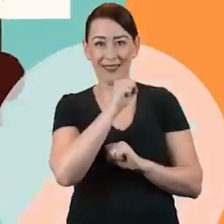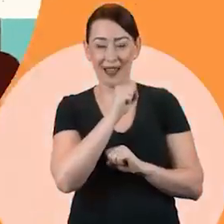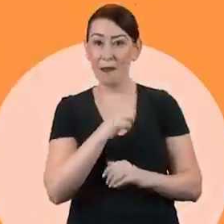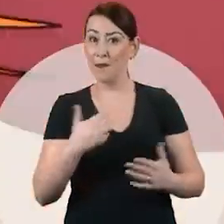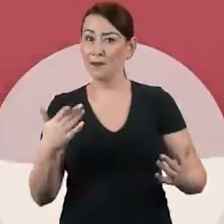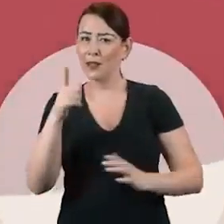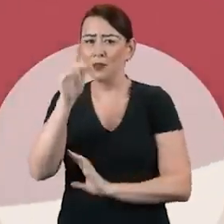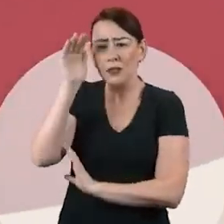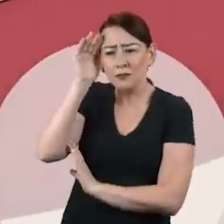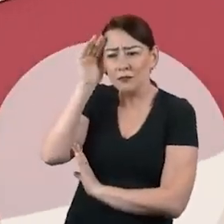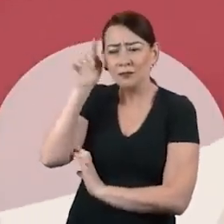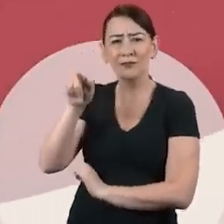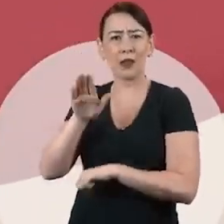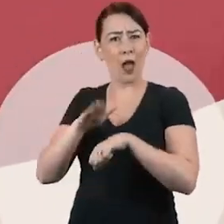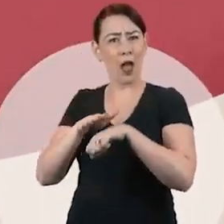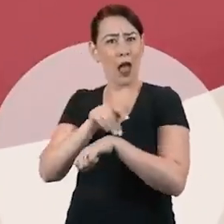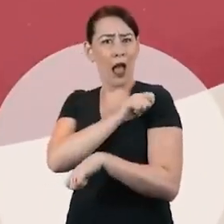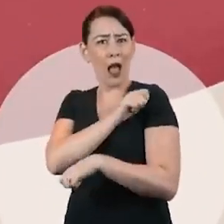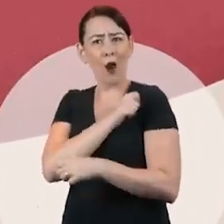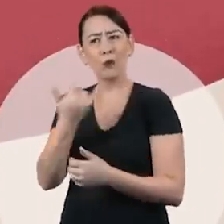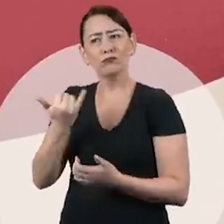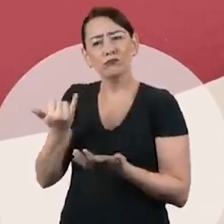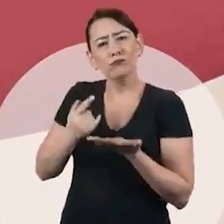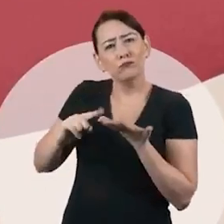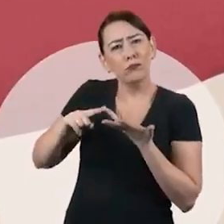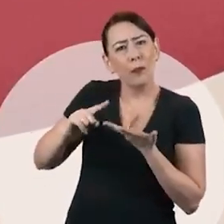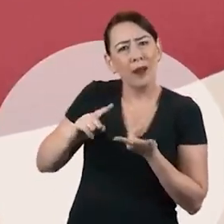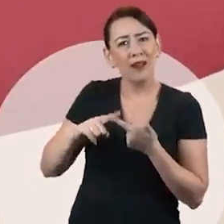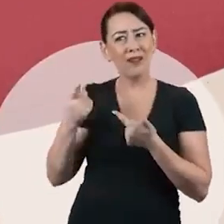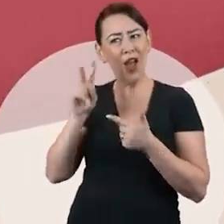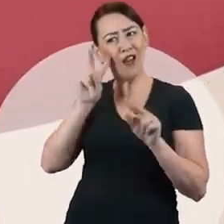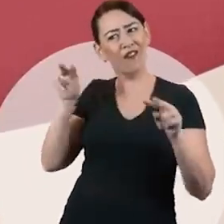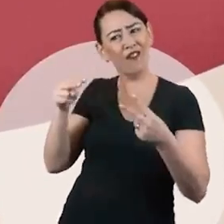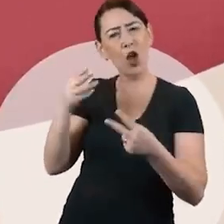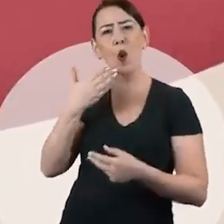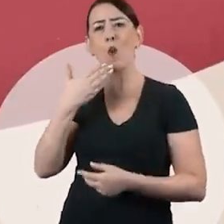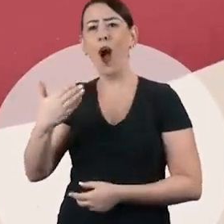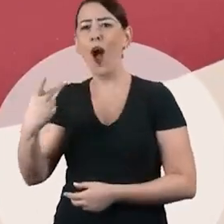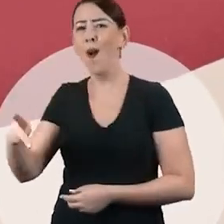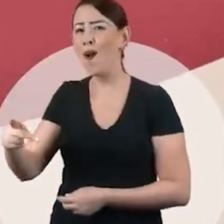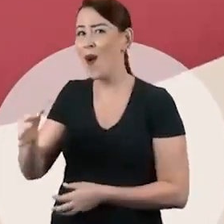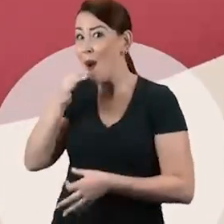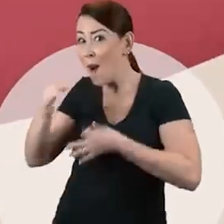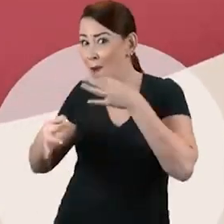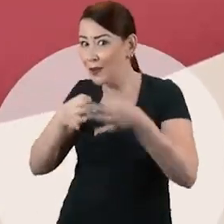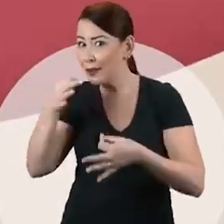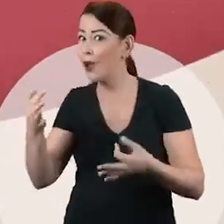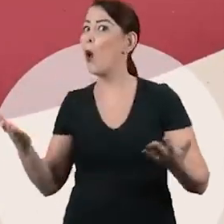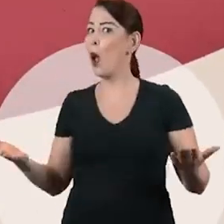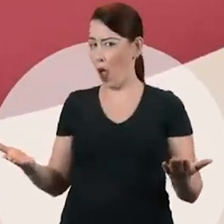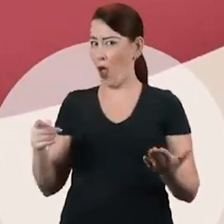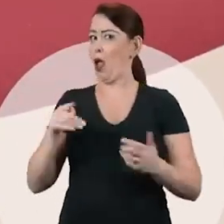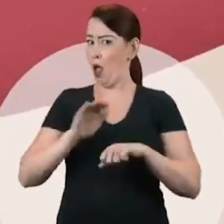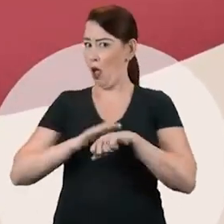Saber ouvir o que o aluno tem a dizer, como ele se manifesta, conhecer suas opiniões é parte importante do ensino